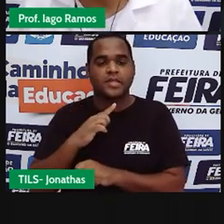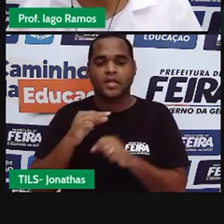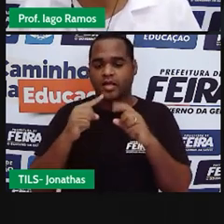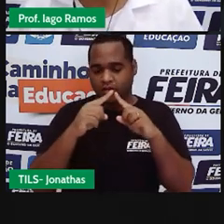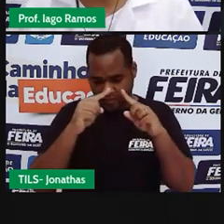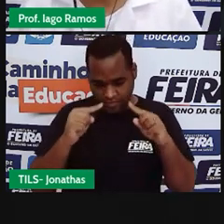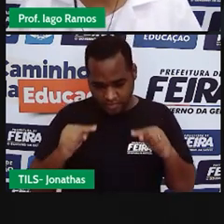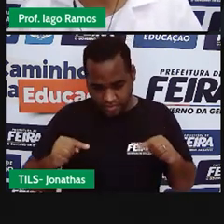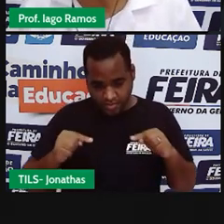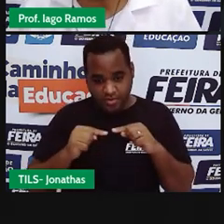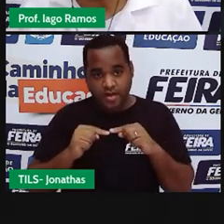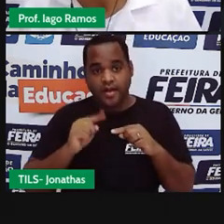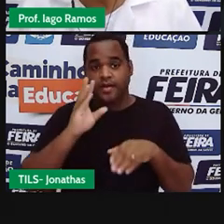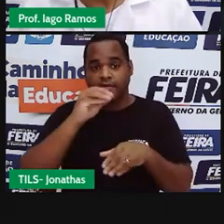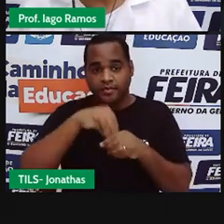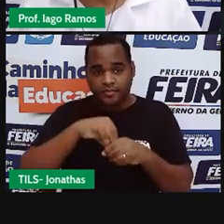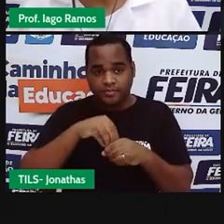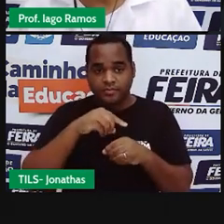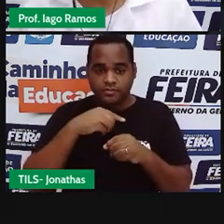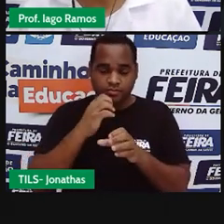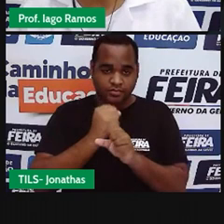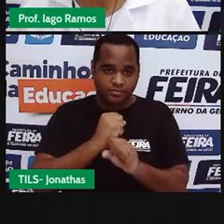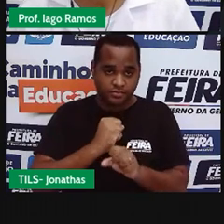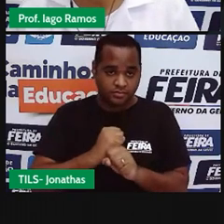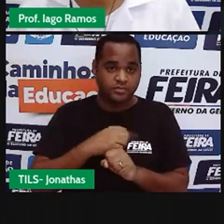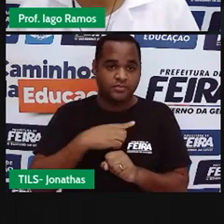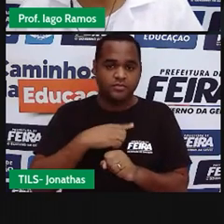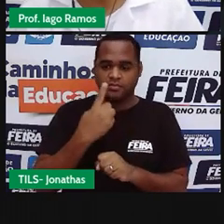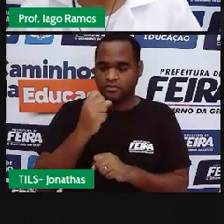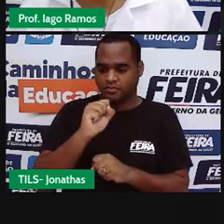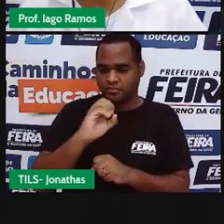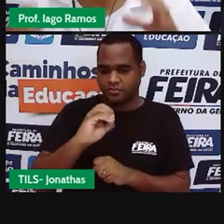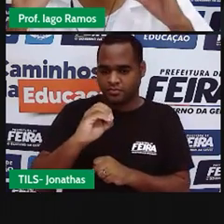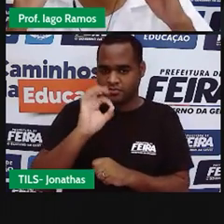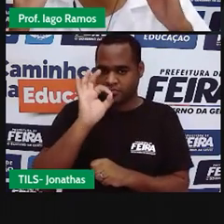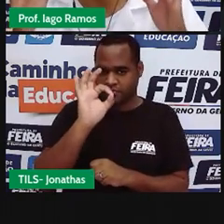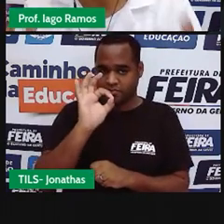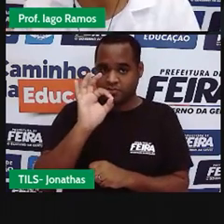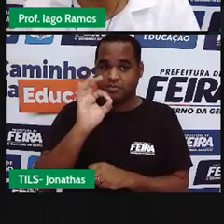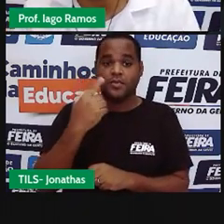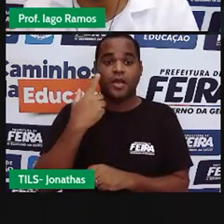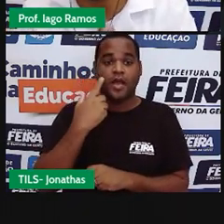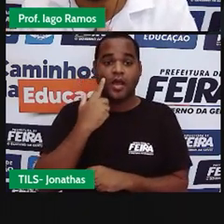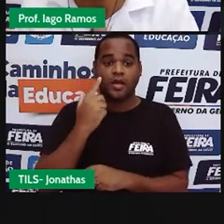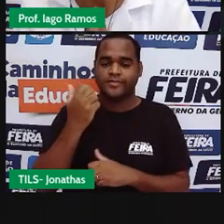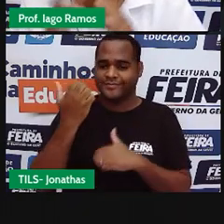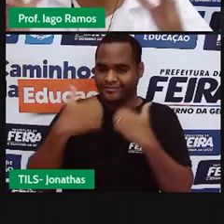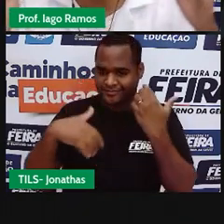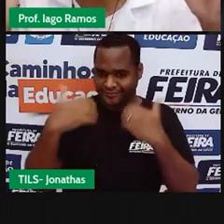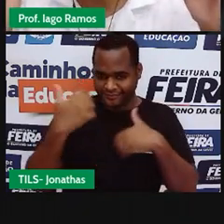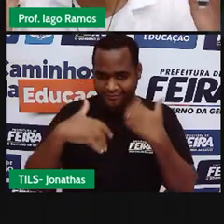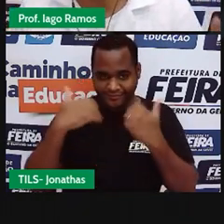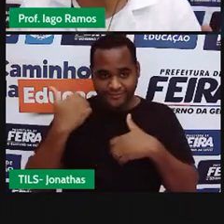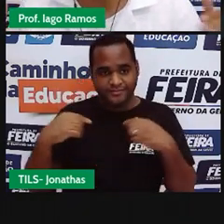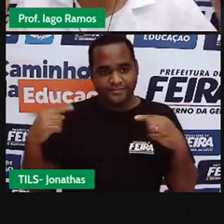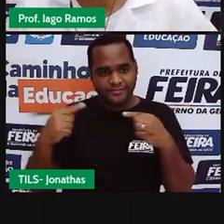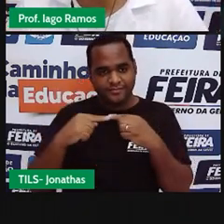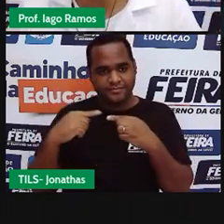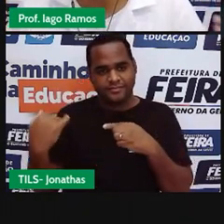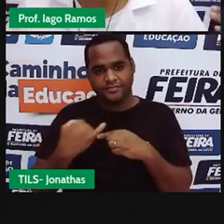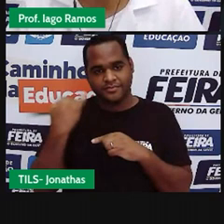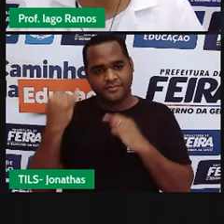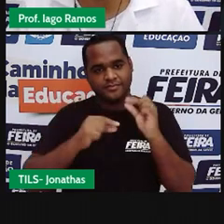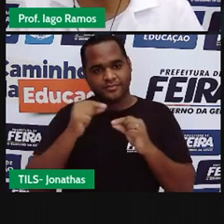internos de um triângulo é 180 graus. Então, essa aula a gente vai falar só sobre isso. Parece uma coisa grande,